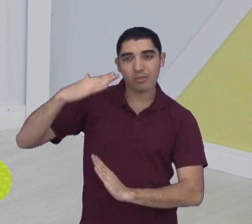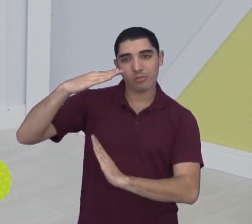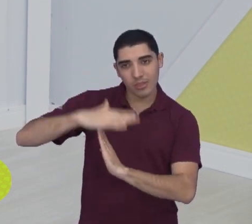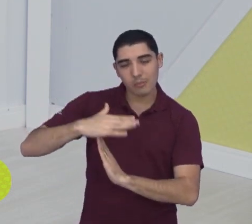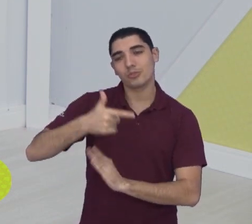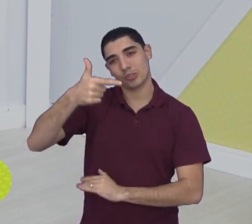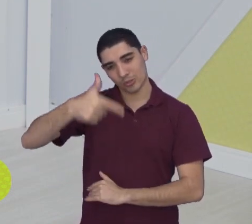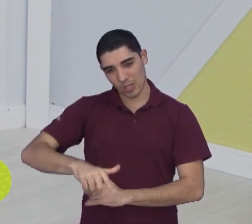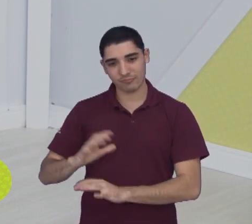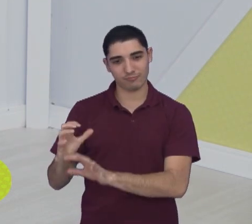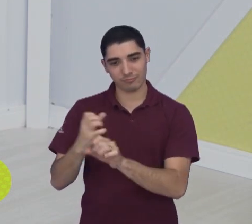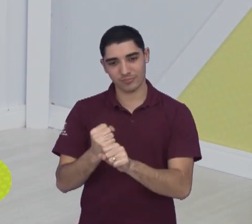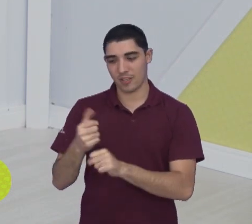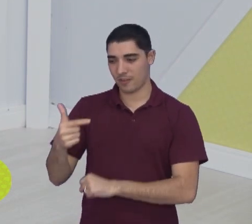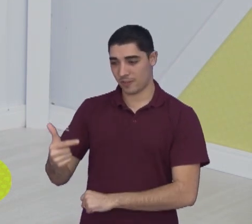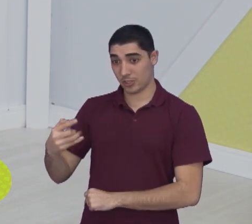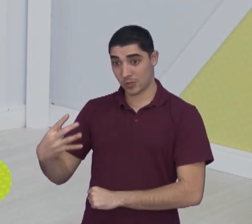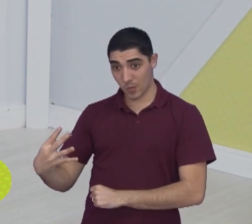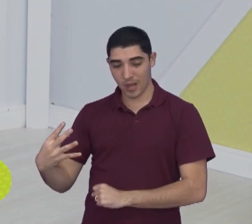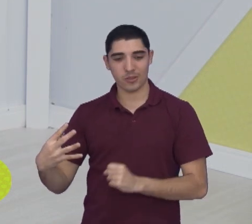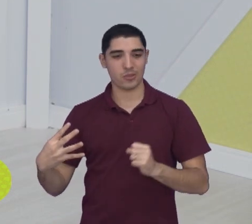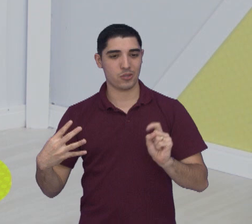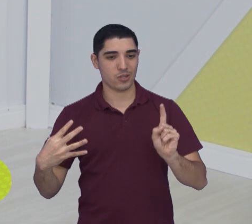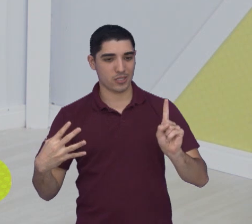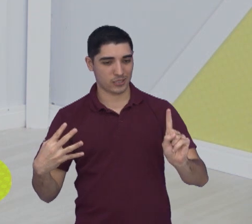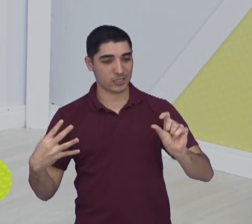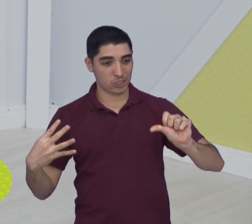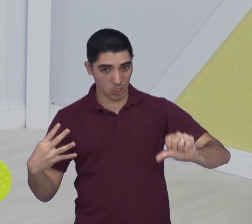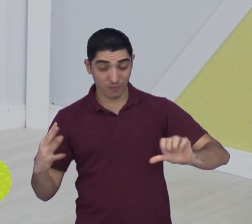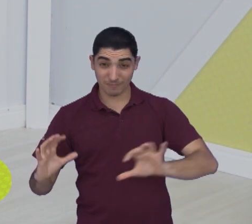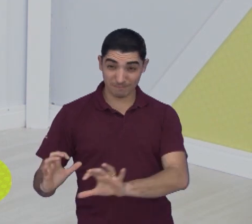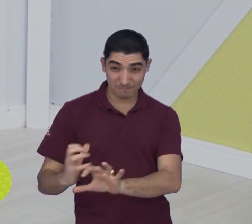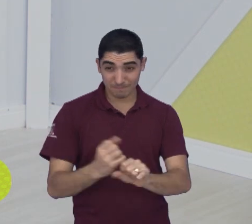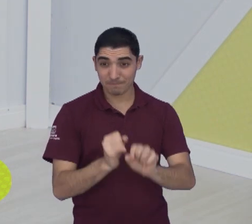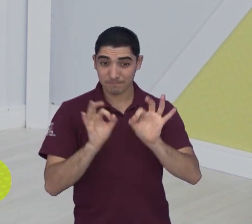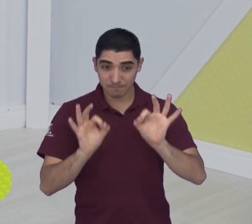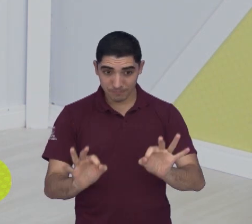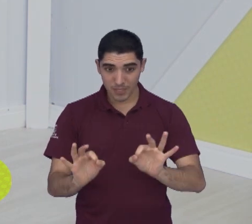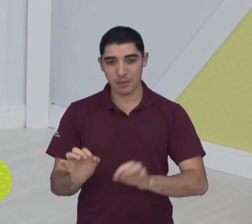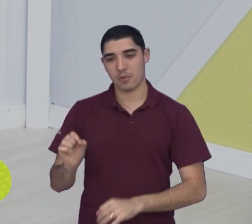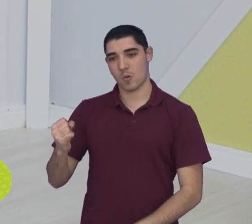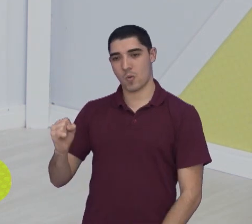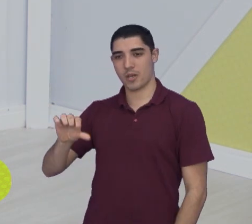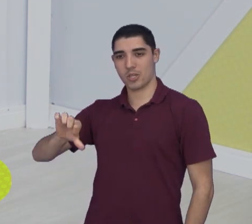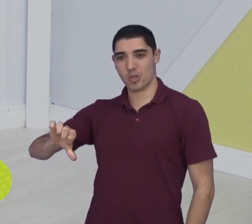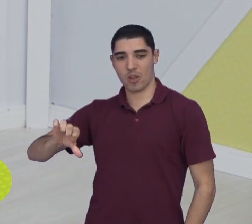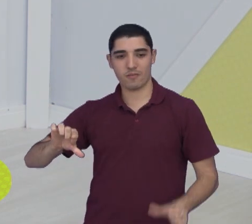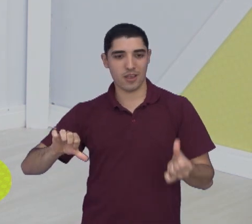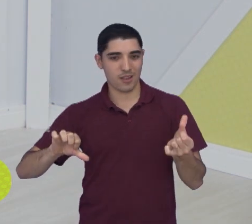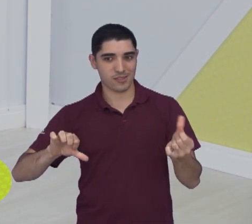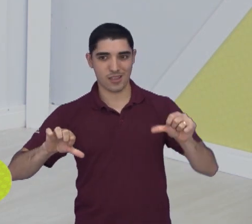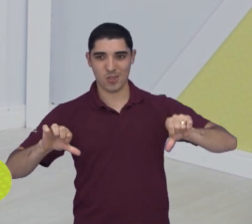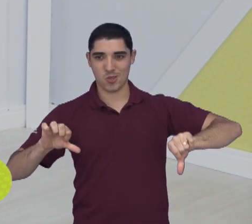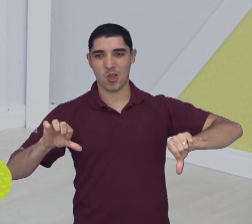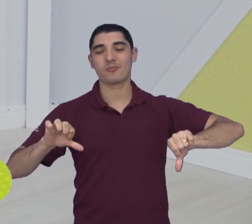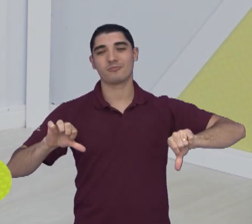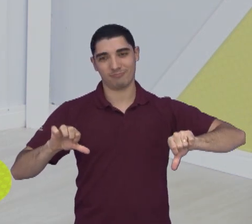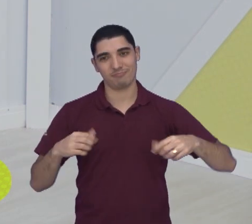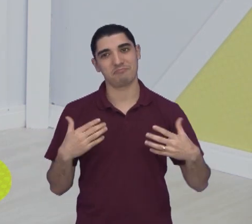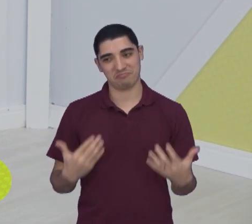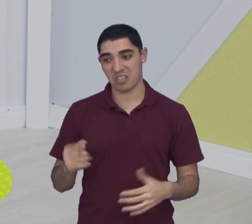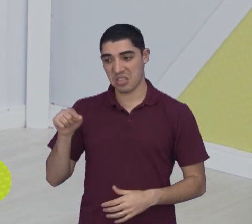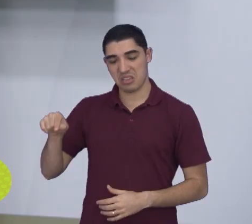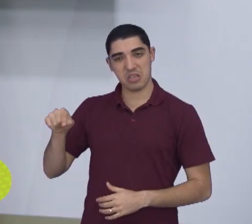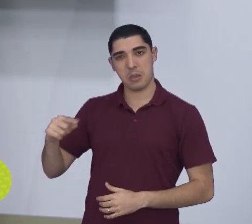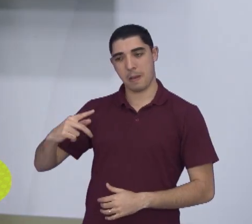Paulistano, 24 a 19, deixou o jogo 89 a 69. A gente viu o domínio total a partir do segundo quarto para a